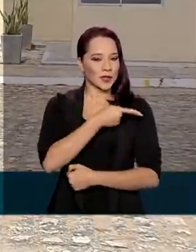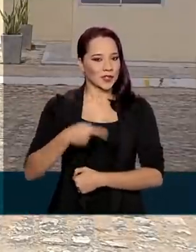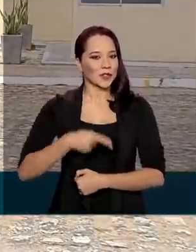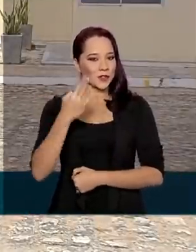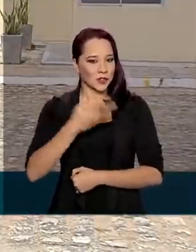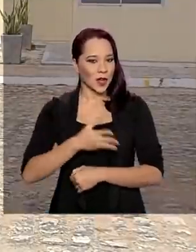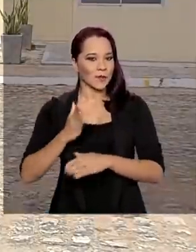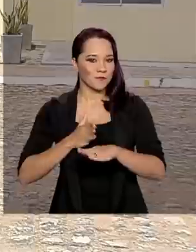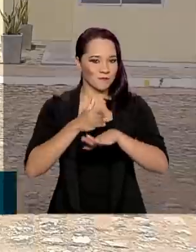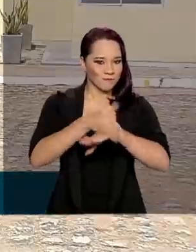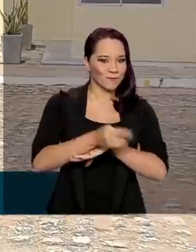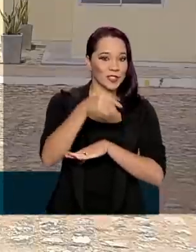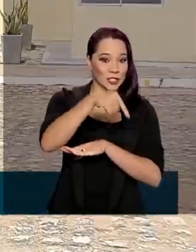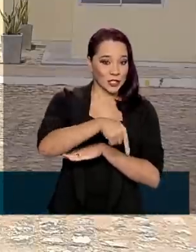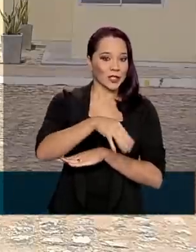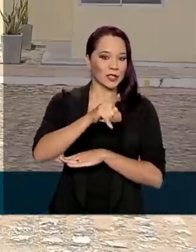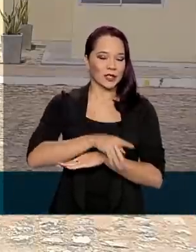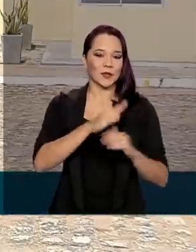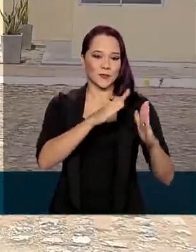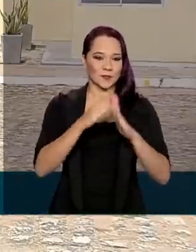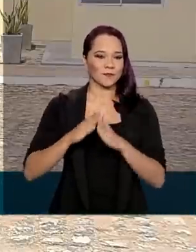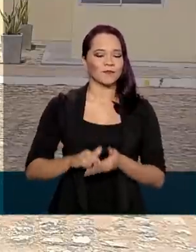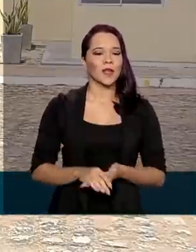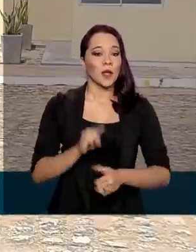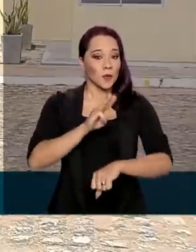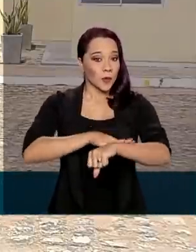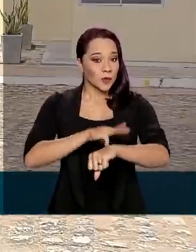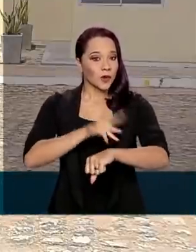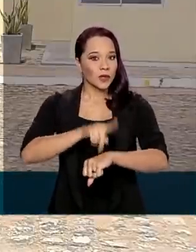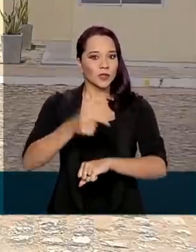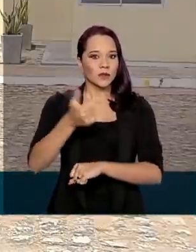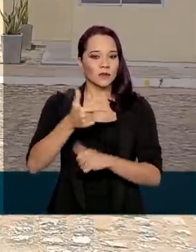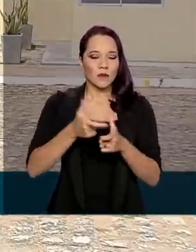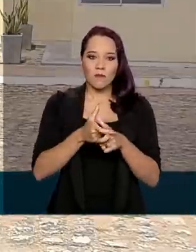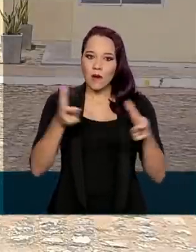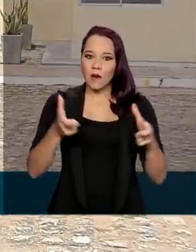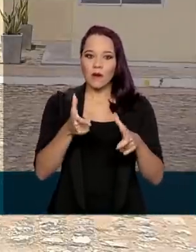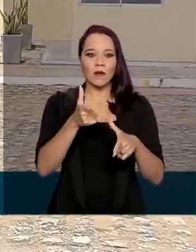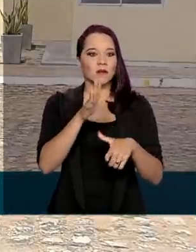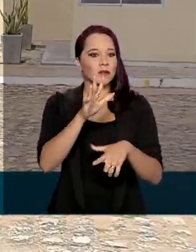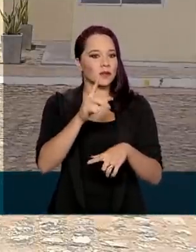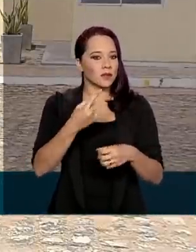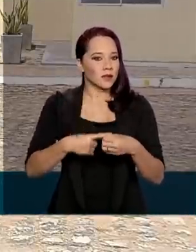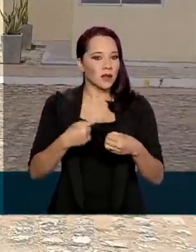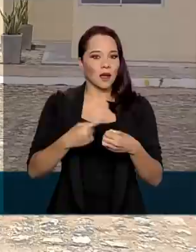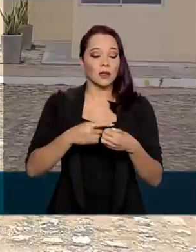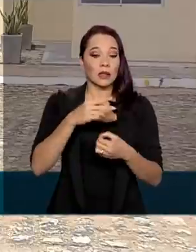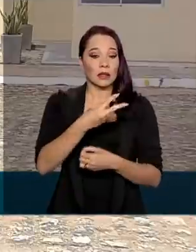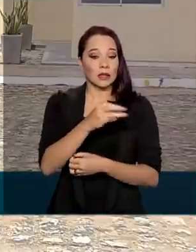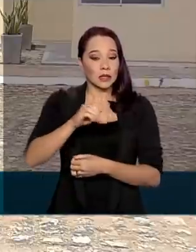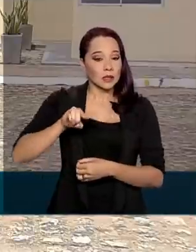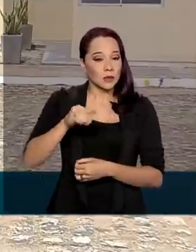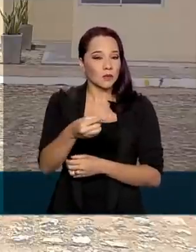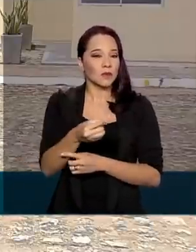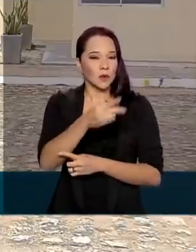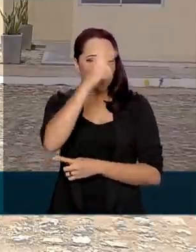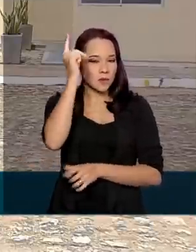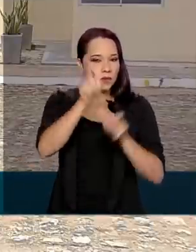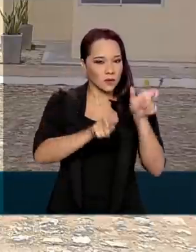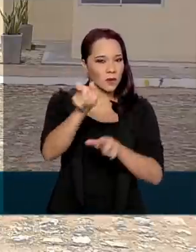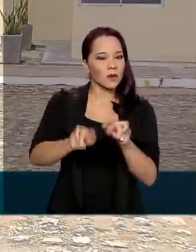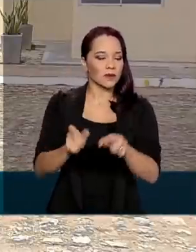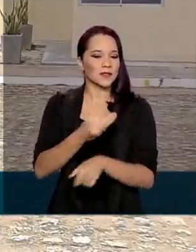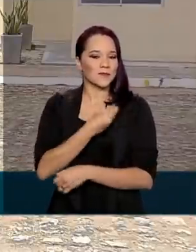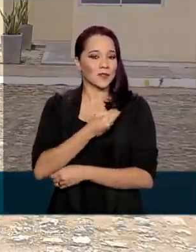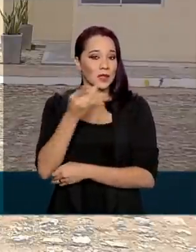caminho aqui do residencial. Bom, Mossoró é a segunda maior cidade aqui do estado, com cerca de 300 mil habitantes, quase 300 mil habitantes.